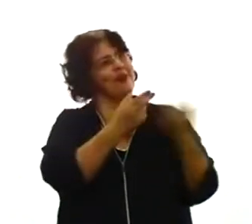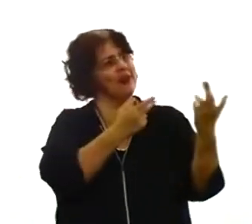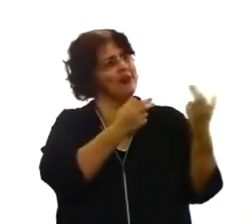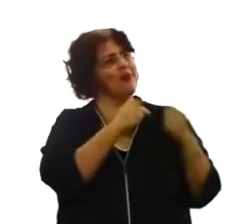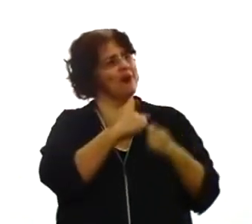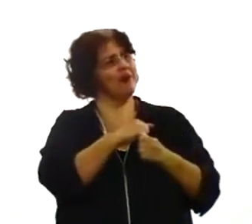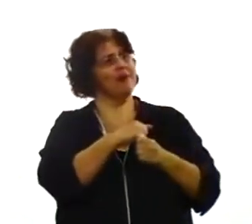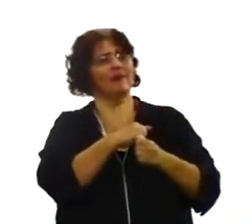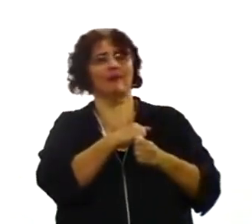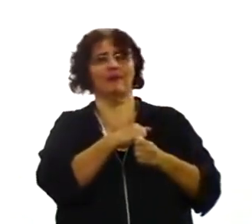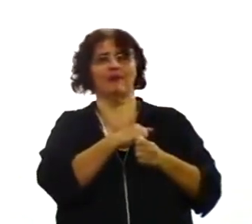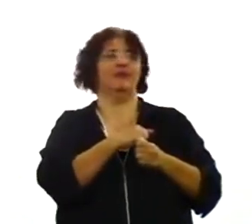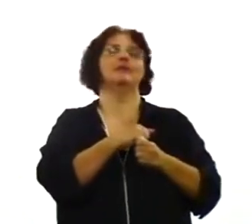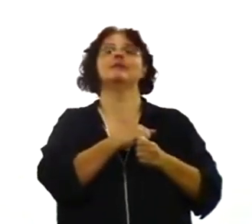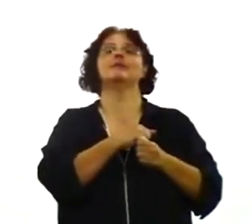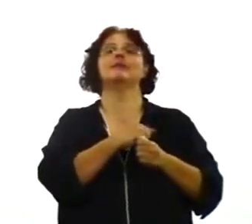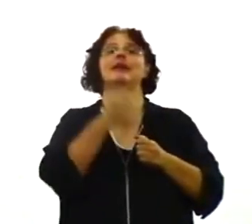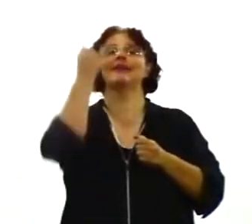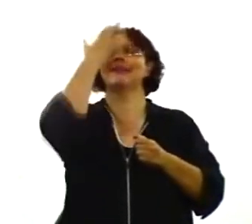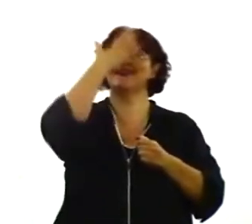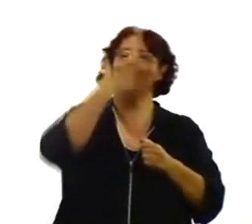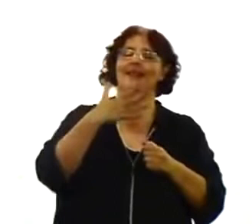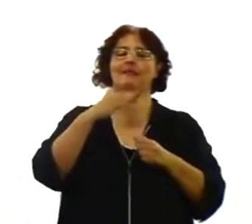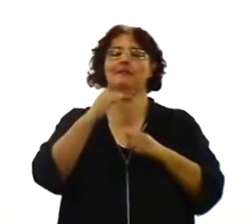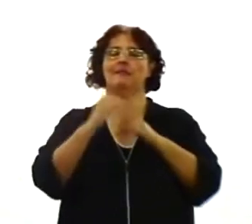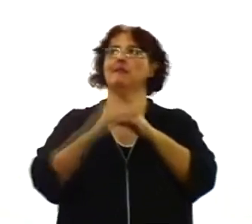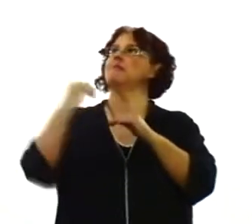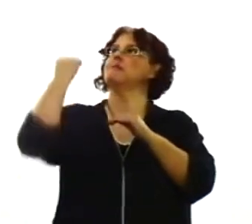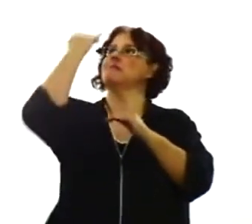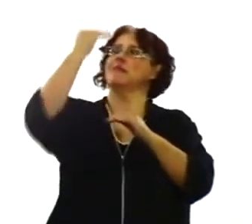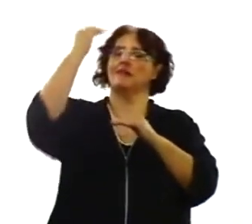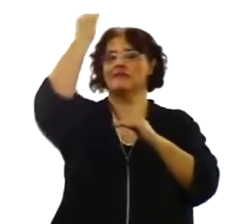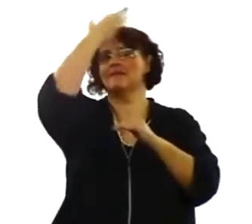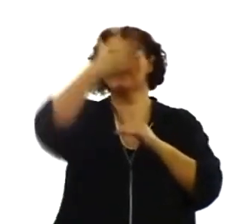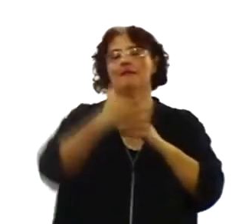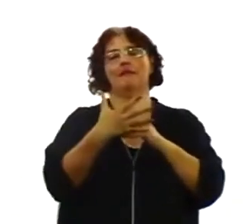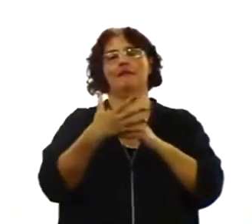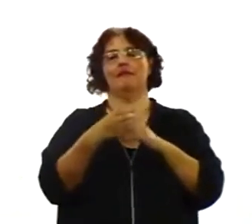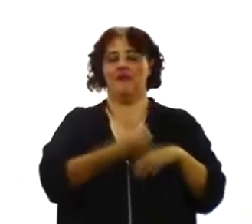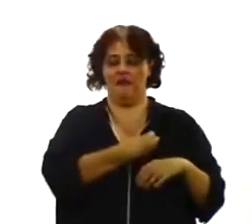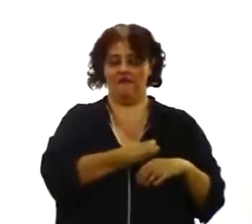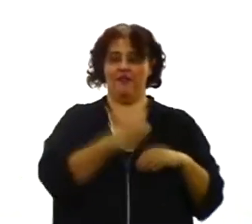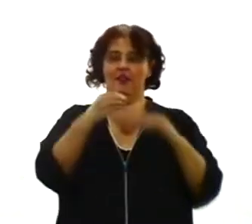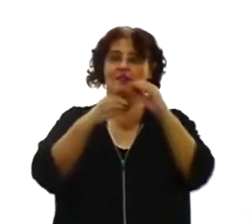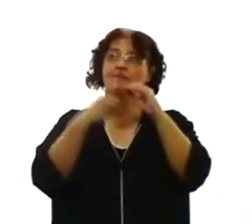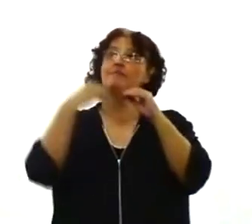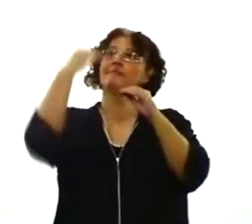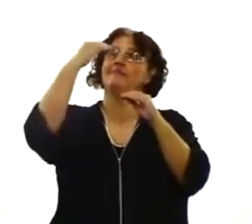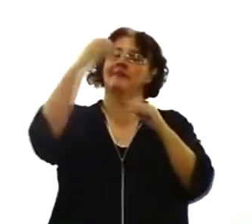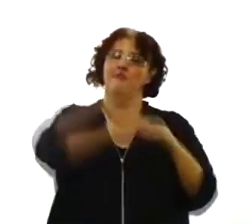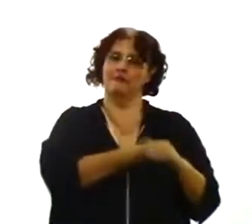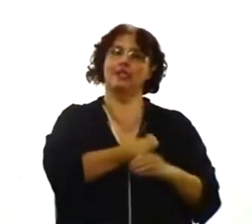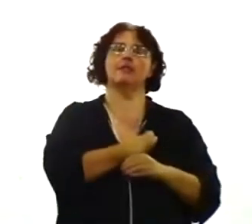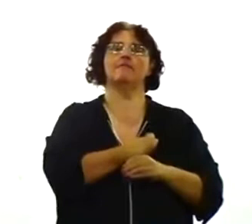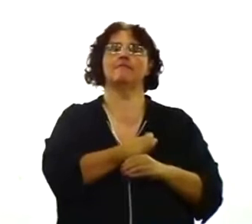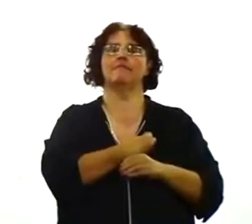graça. Sobre graça. É vida. Sobre vida. É mais do que um